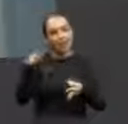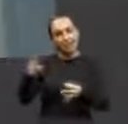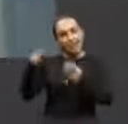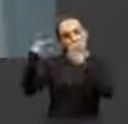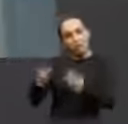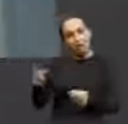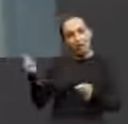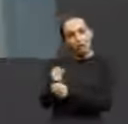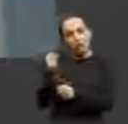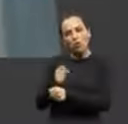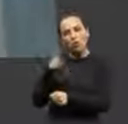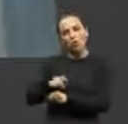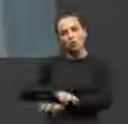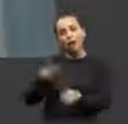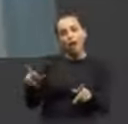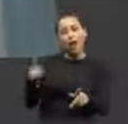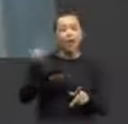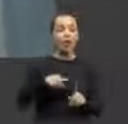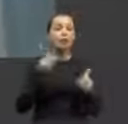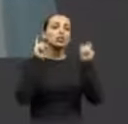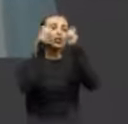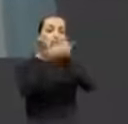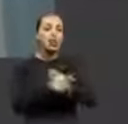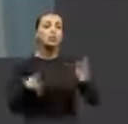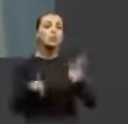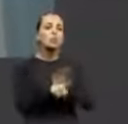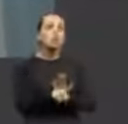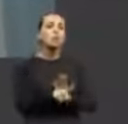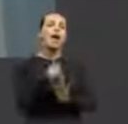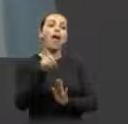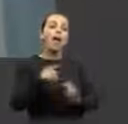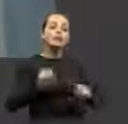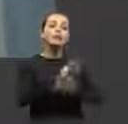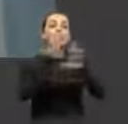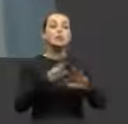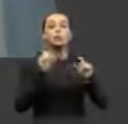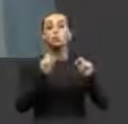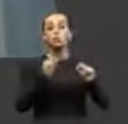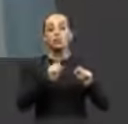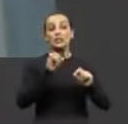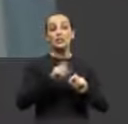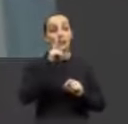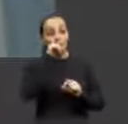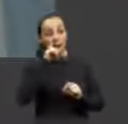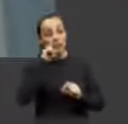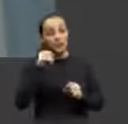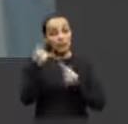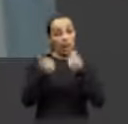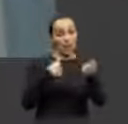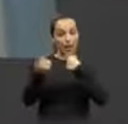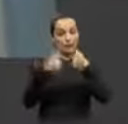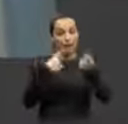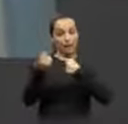característica. A cidade, a dificuldade em atingir o objetivo fim, é clara e fica mais agravante quando a via expressa, bem